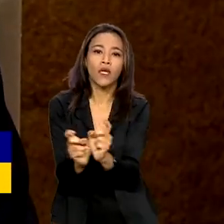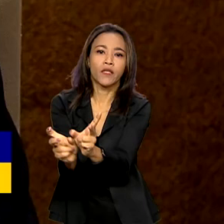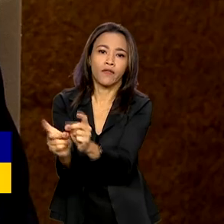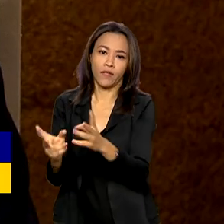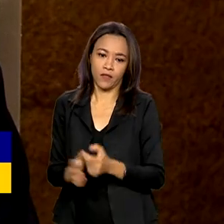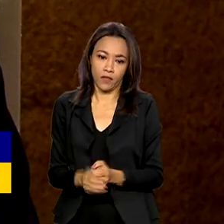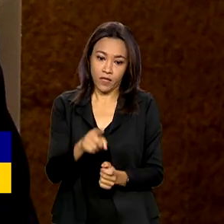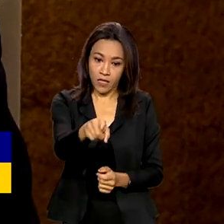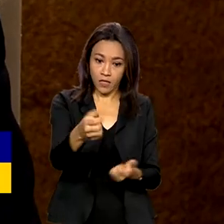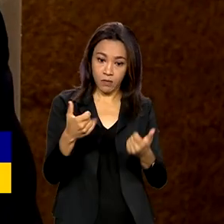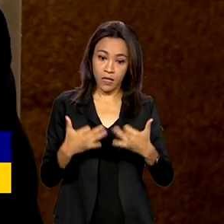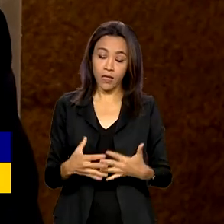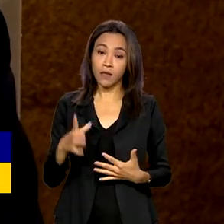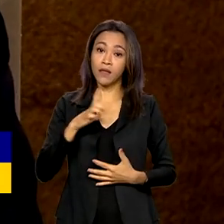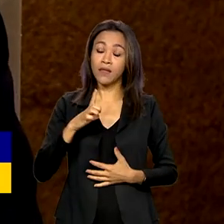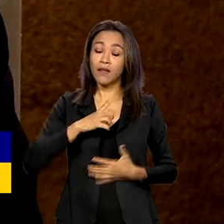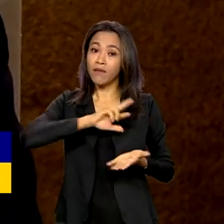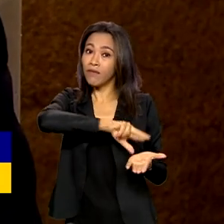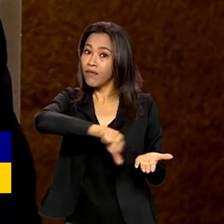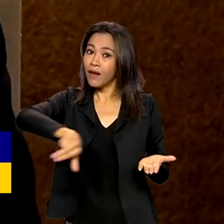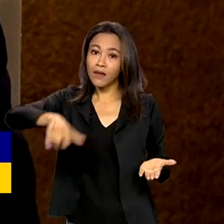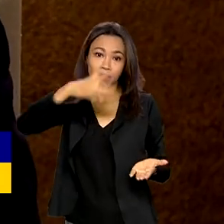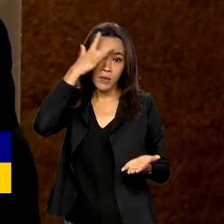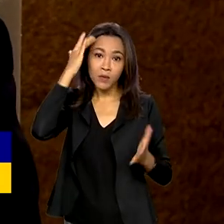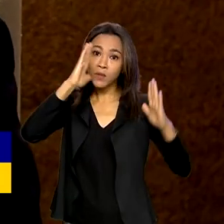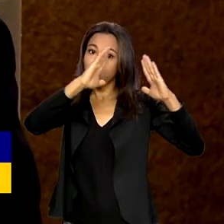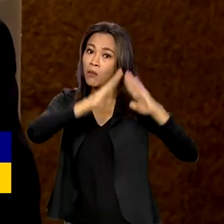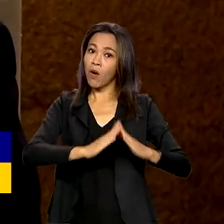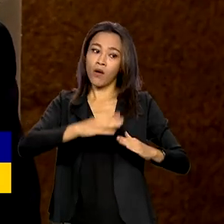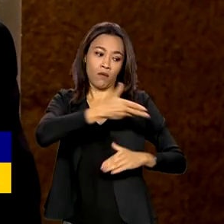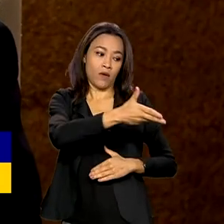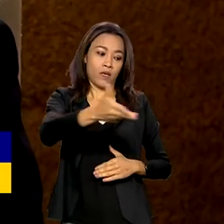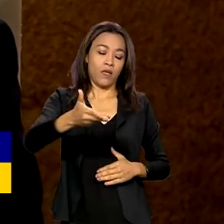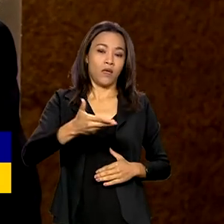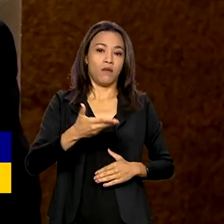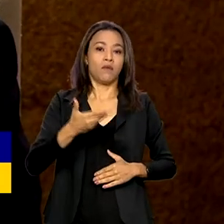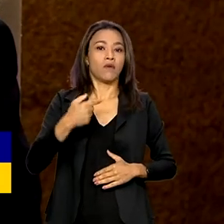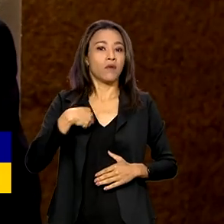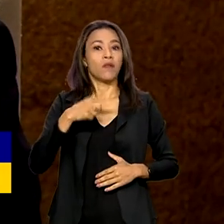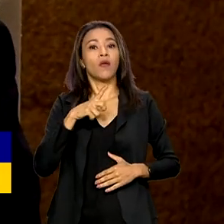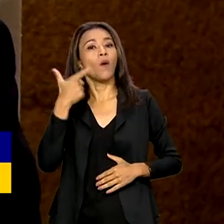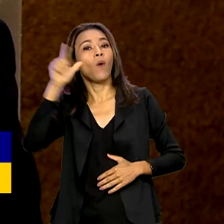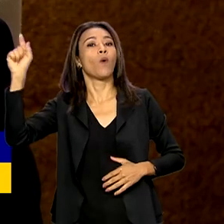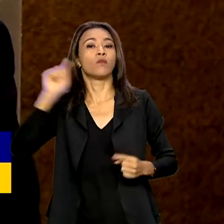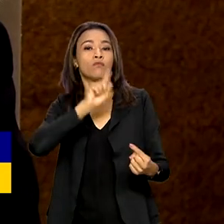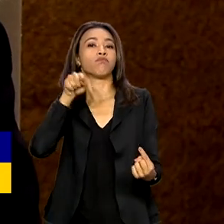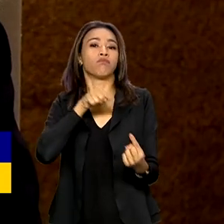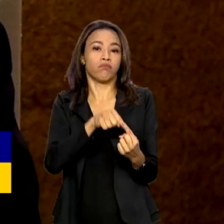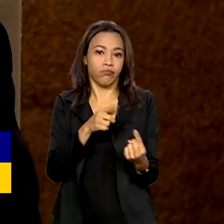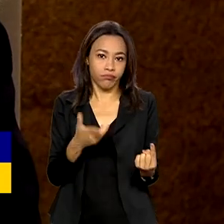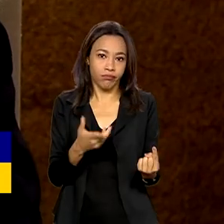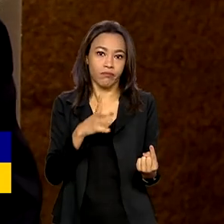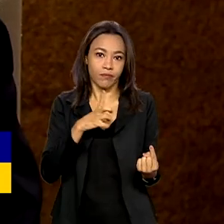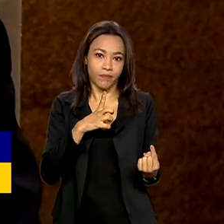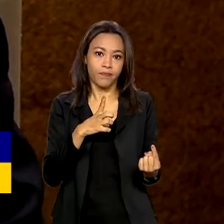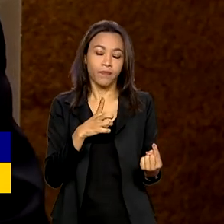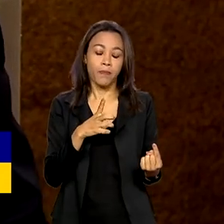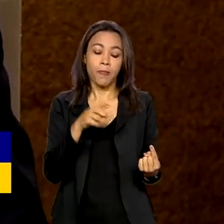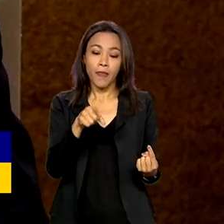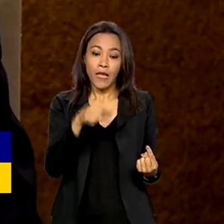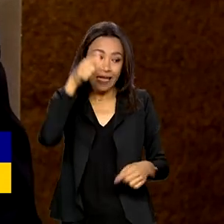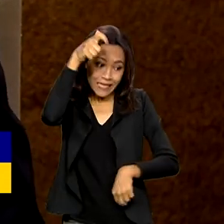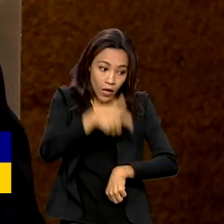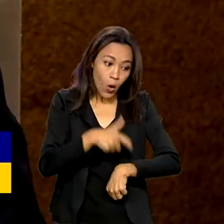E nós não executamos diretamente essa ordem no primeiro momento exatamente por conta